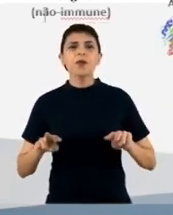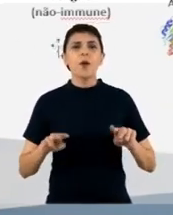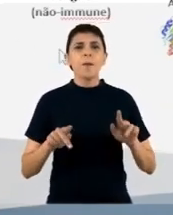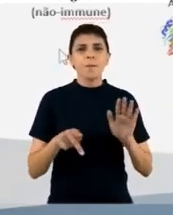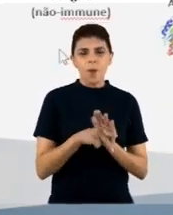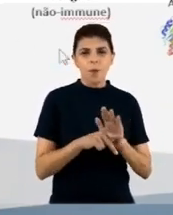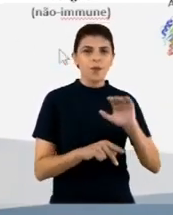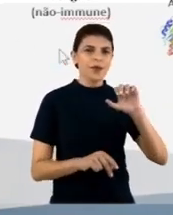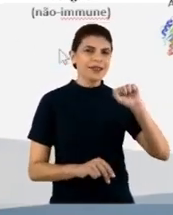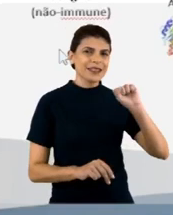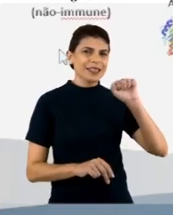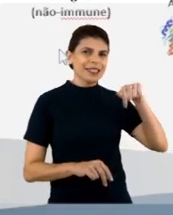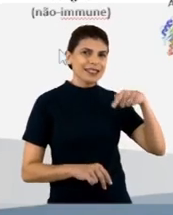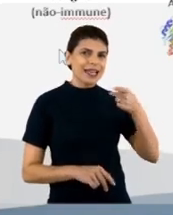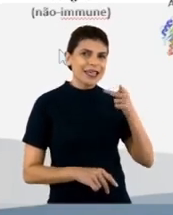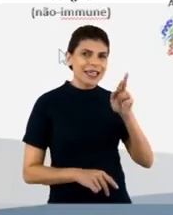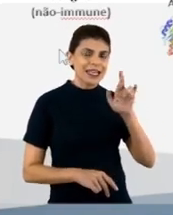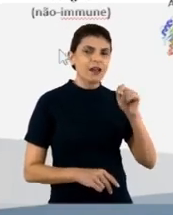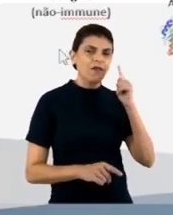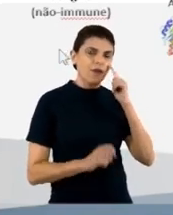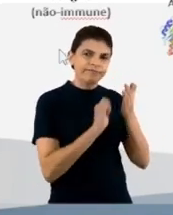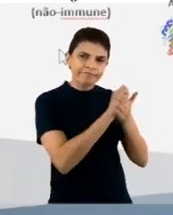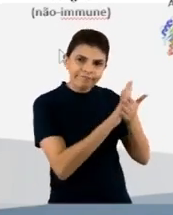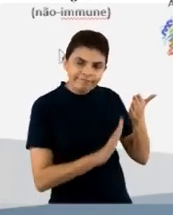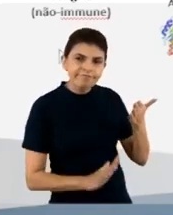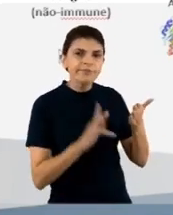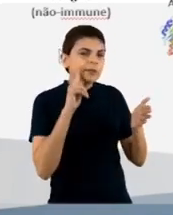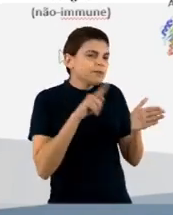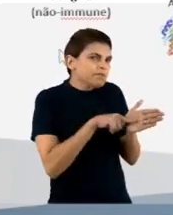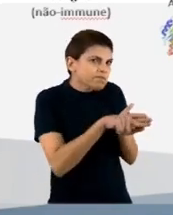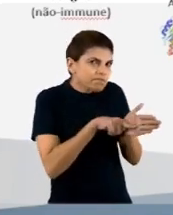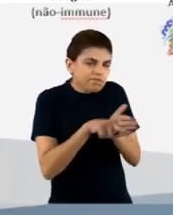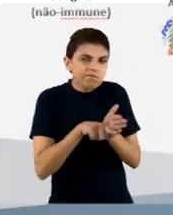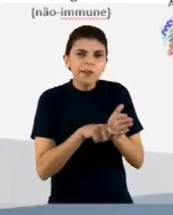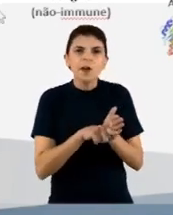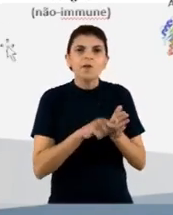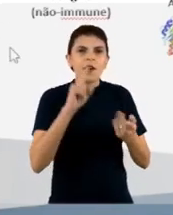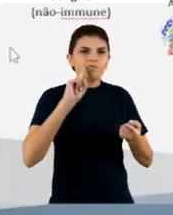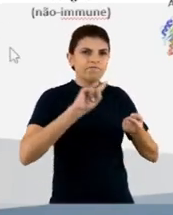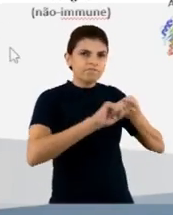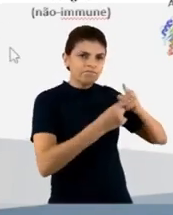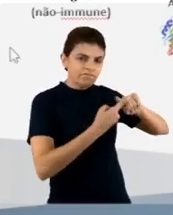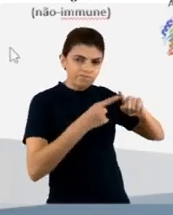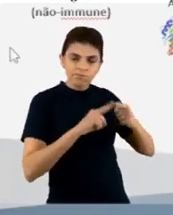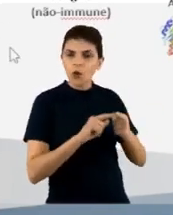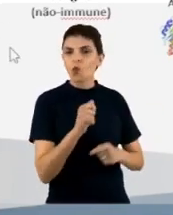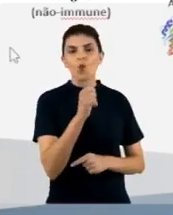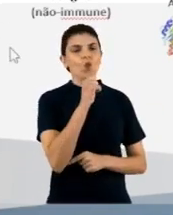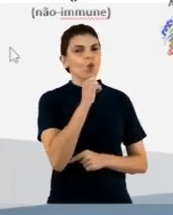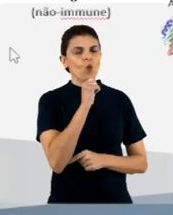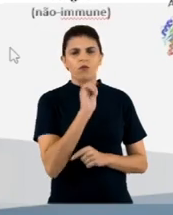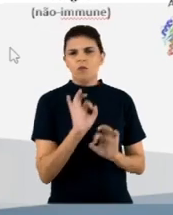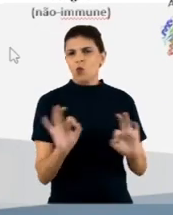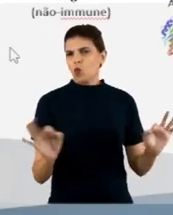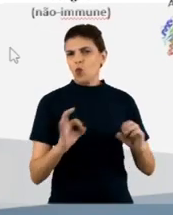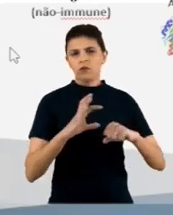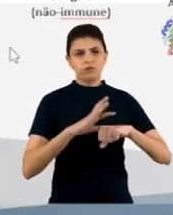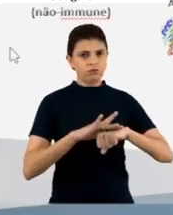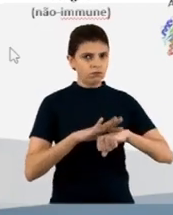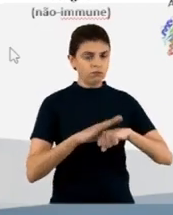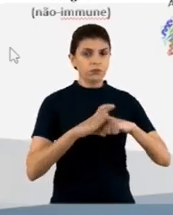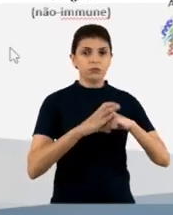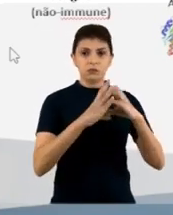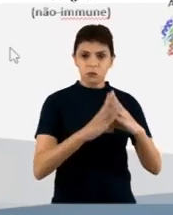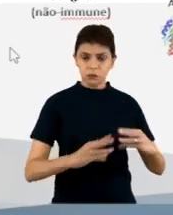-imune, onde a gente observa, né? Depois, nos nossos ensaios de ligação, que não existe nenhum anticorpo, aquele animal